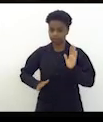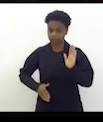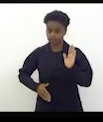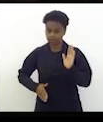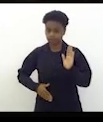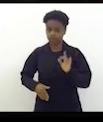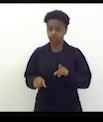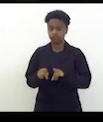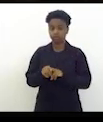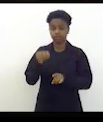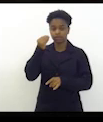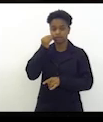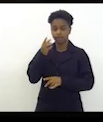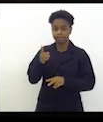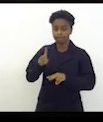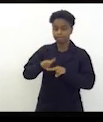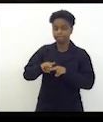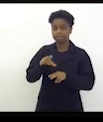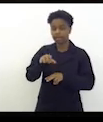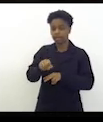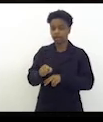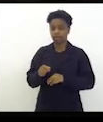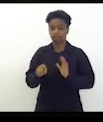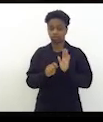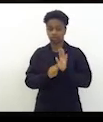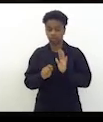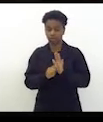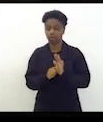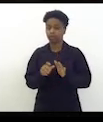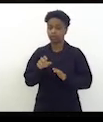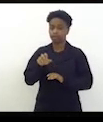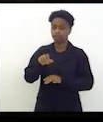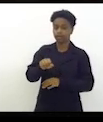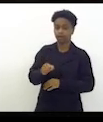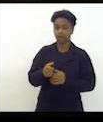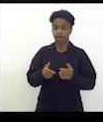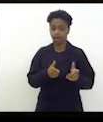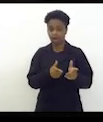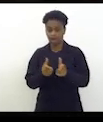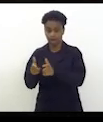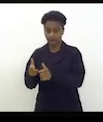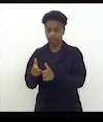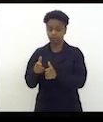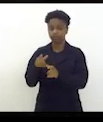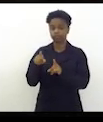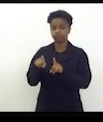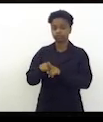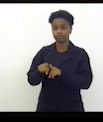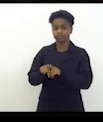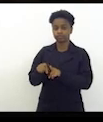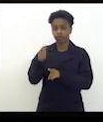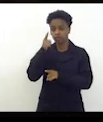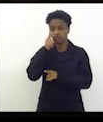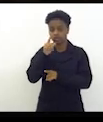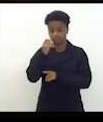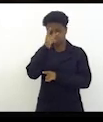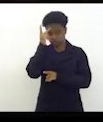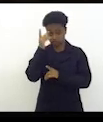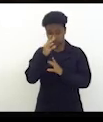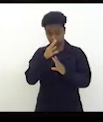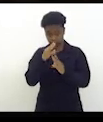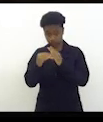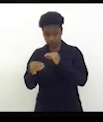prender droga para prender armamento para prender foragidos